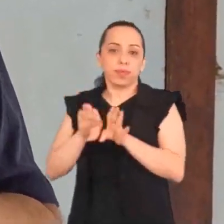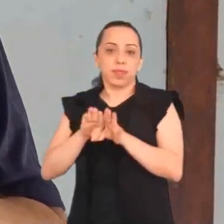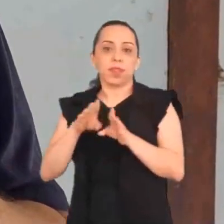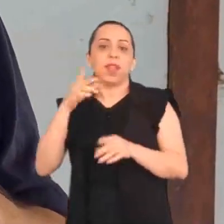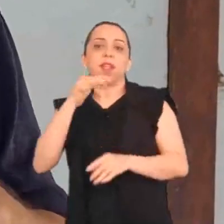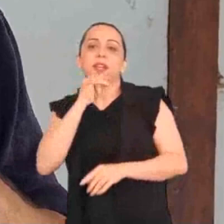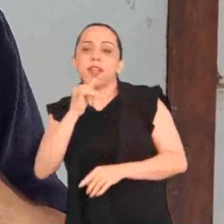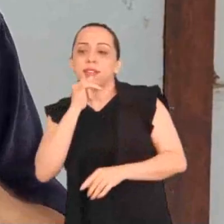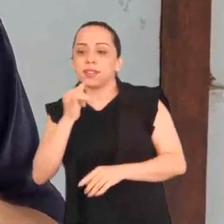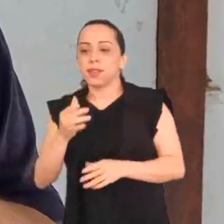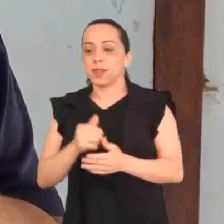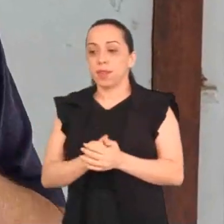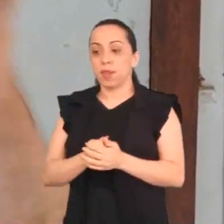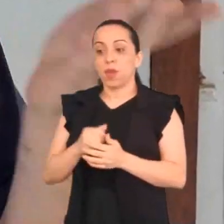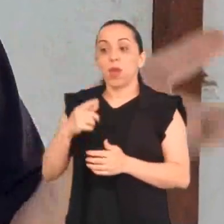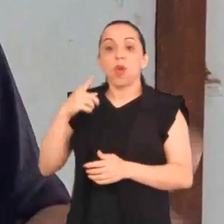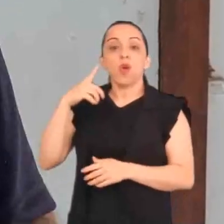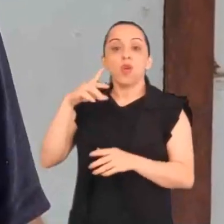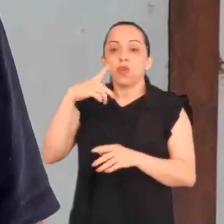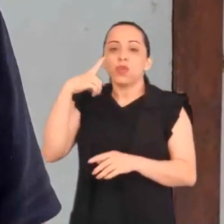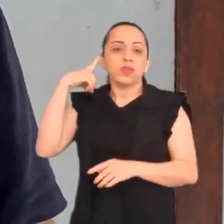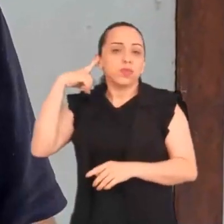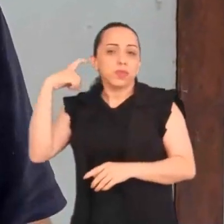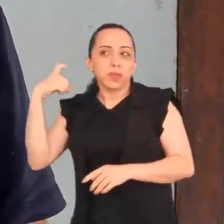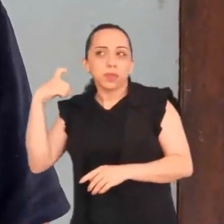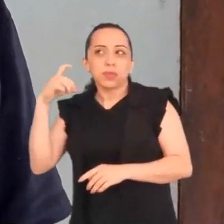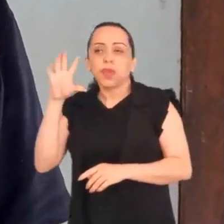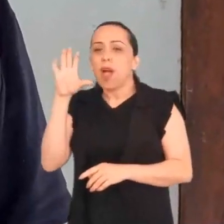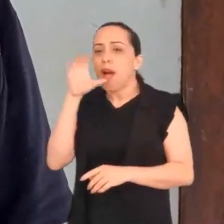exemplo para vocês. Um som curto?